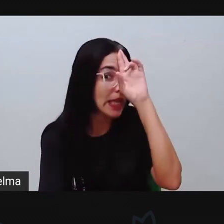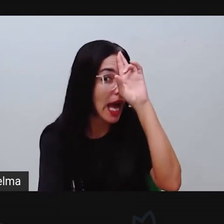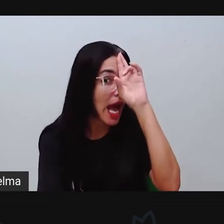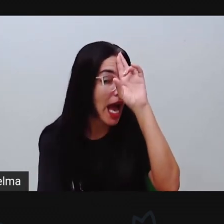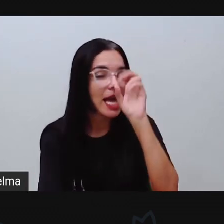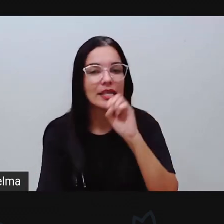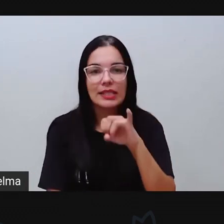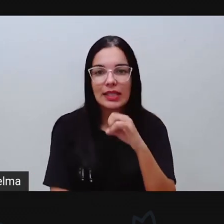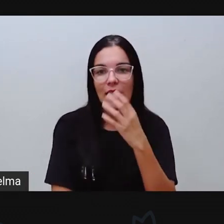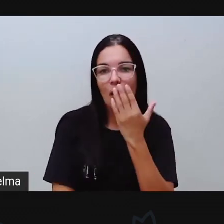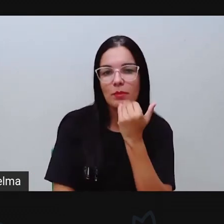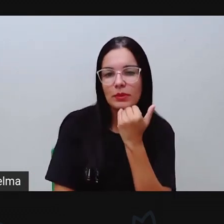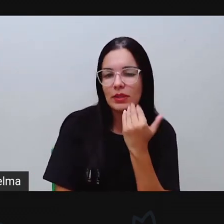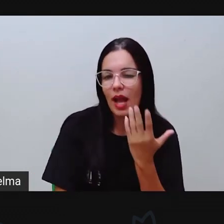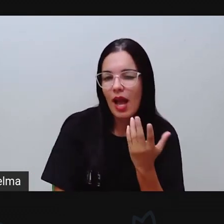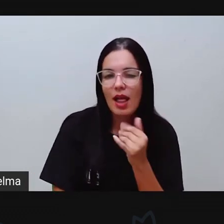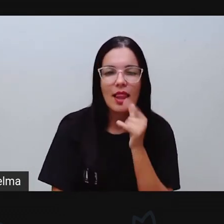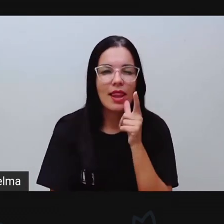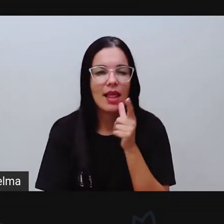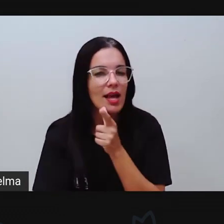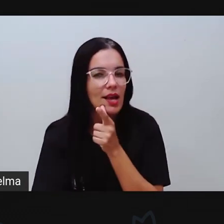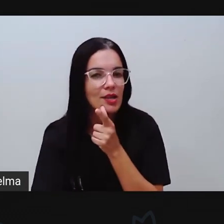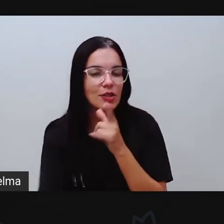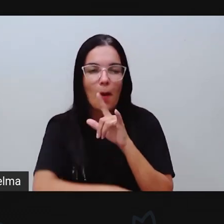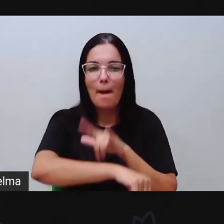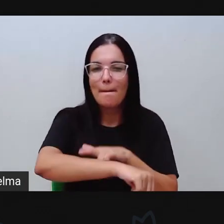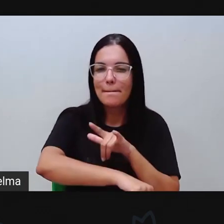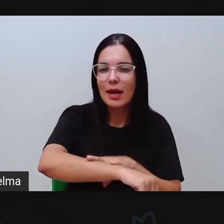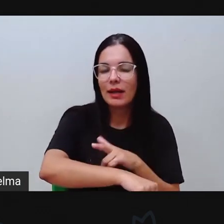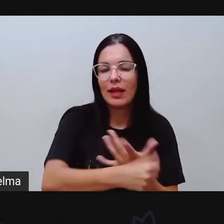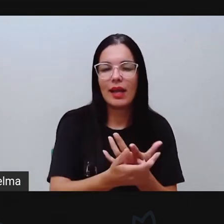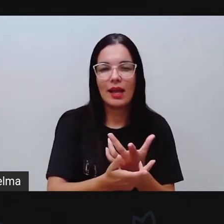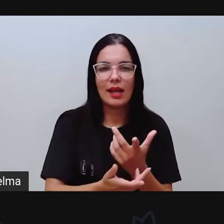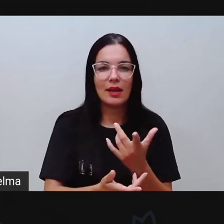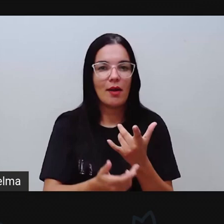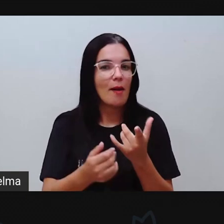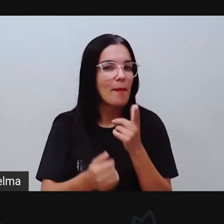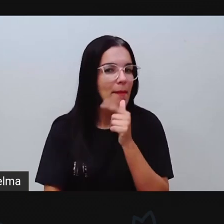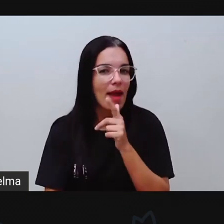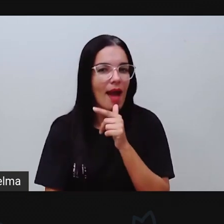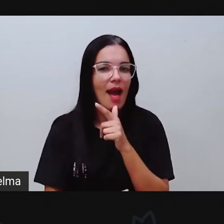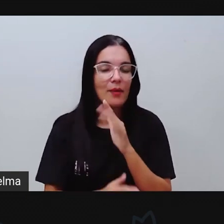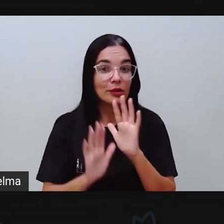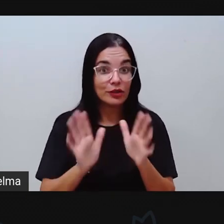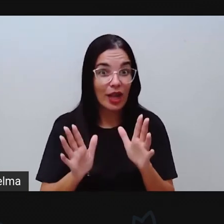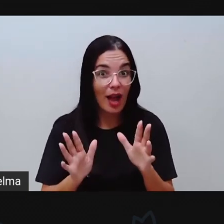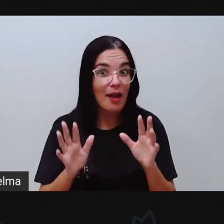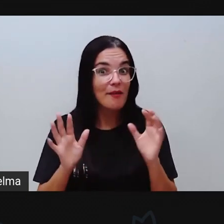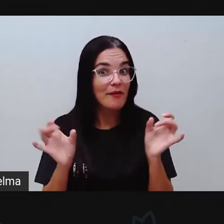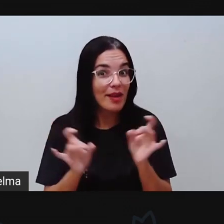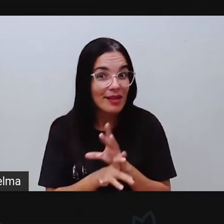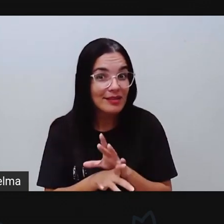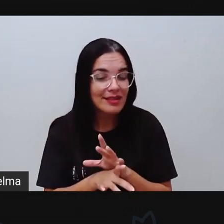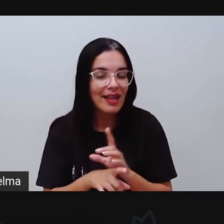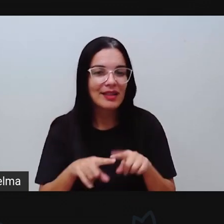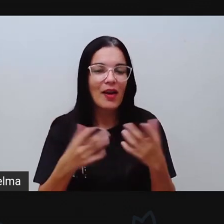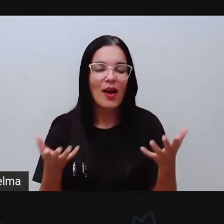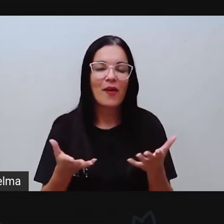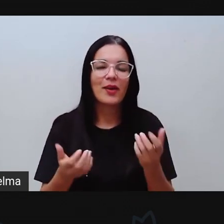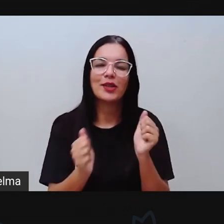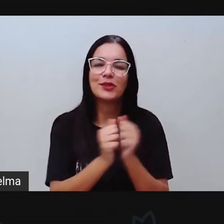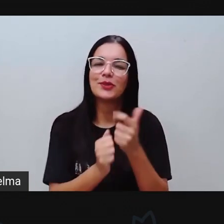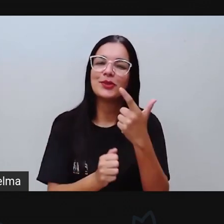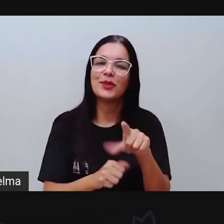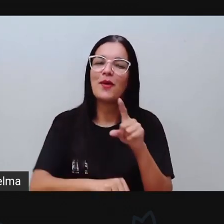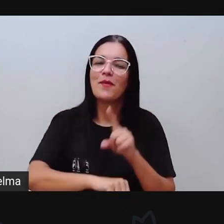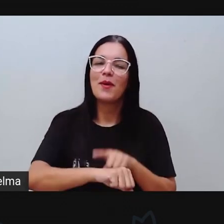almoçou ainda, ou fazer um lanche, ir ao banheiro, tomar água? Espero que vocês já tenham feito tudo isso, porque nós estamos aqui juntos para mais um